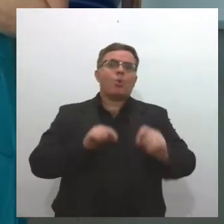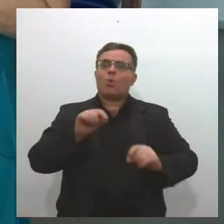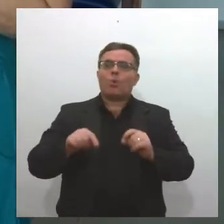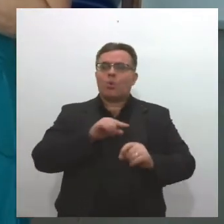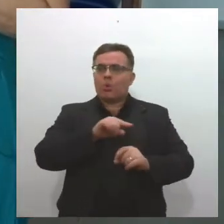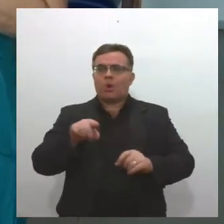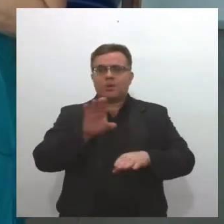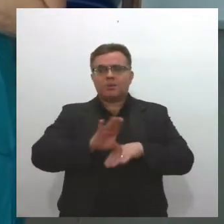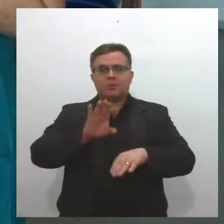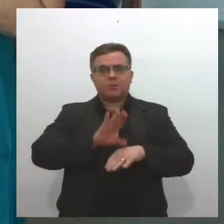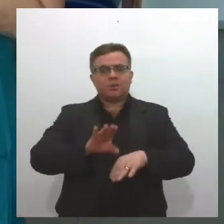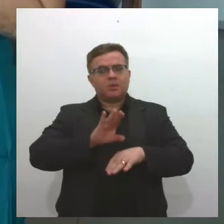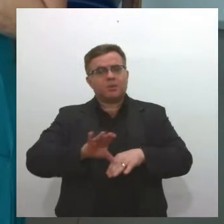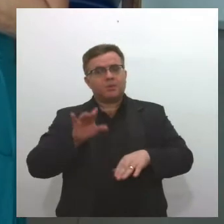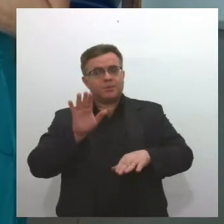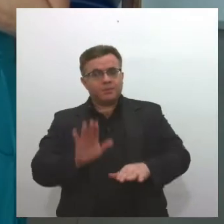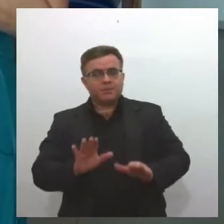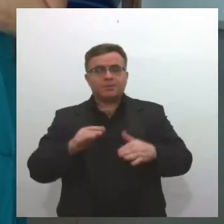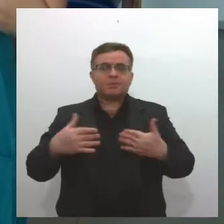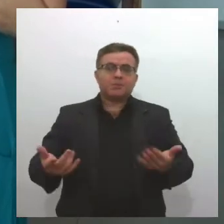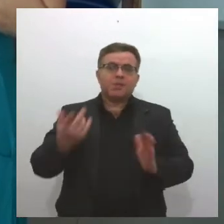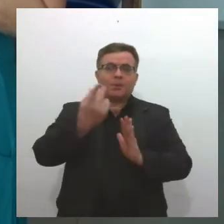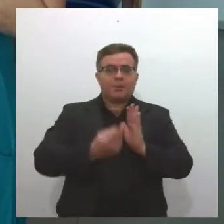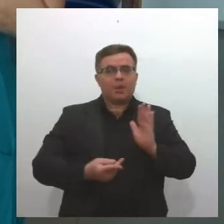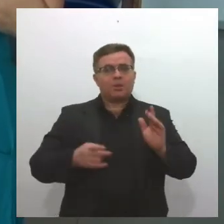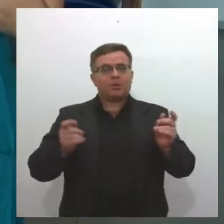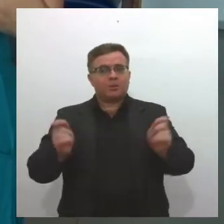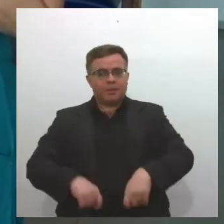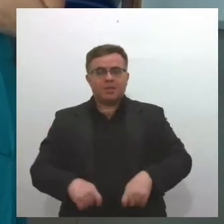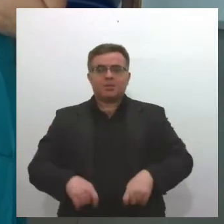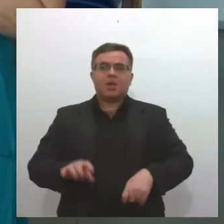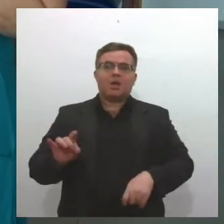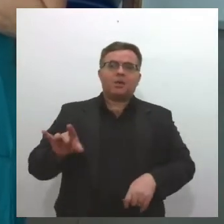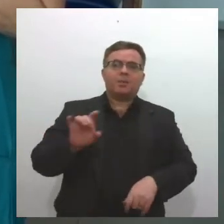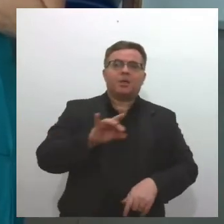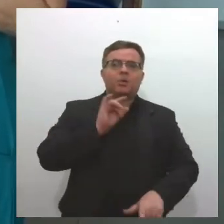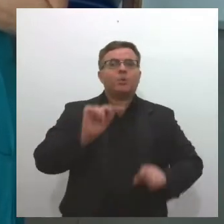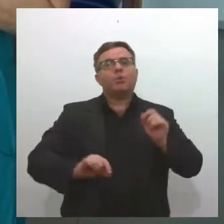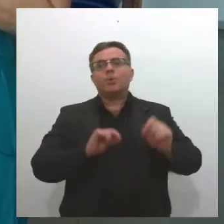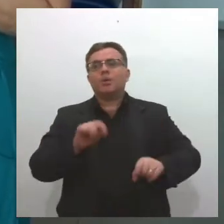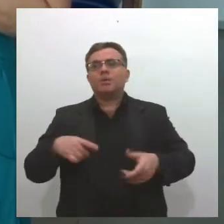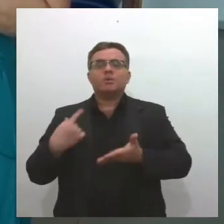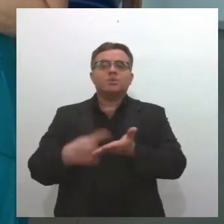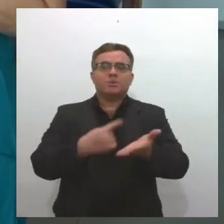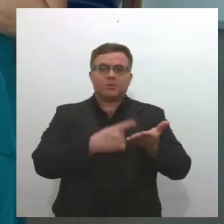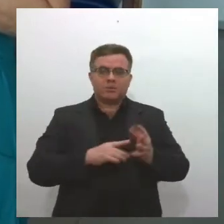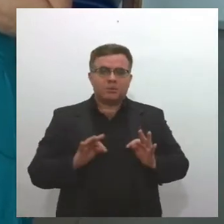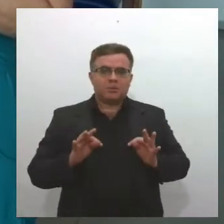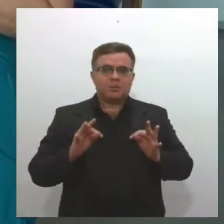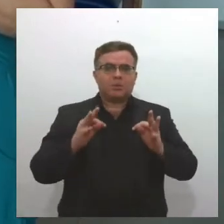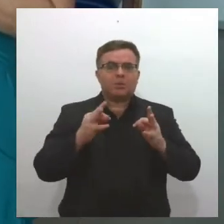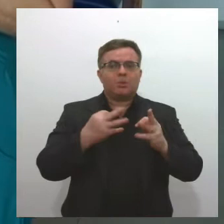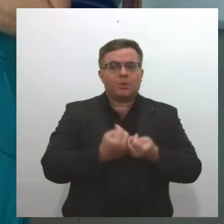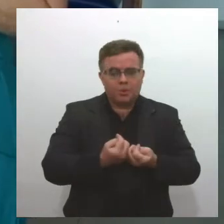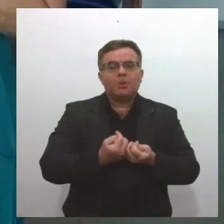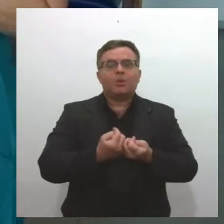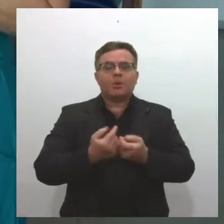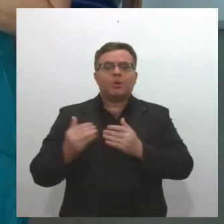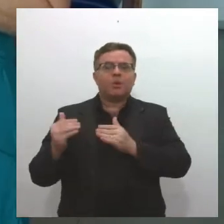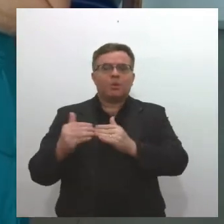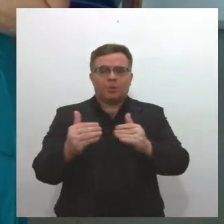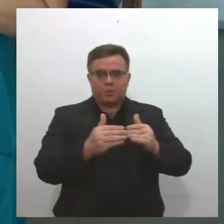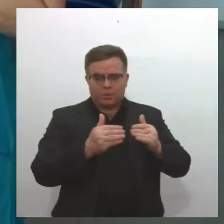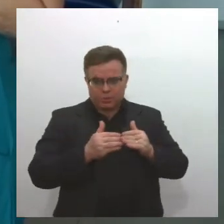cursos, desse projeto Capacita, é justamente tornar as pessoas em condições